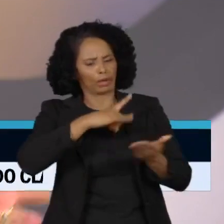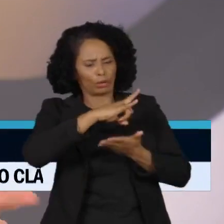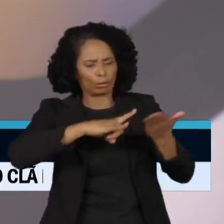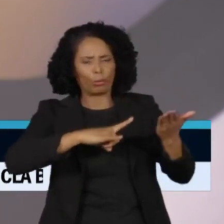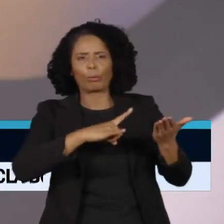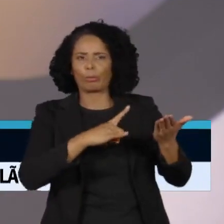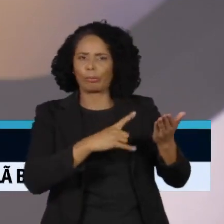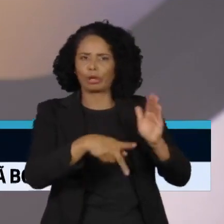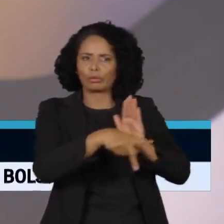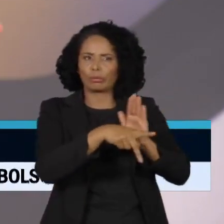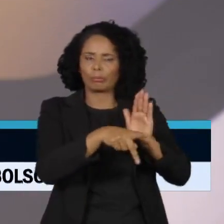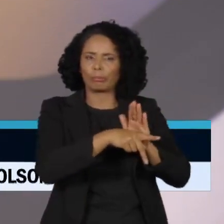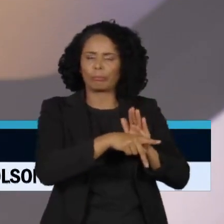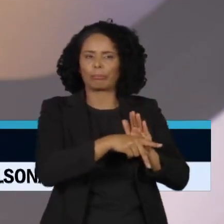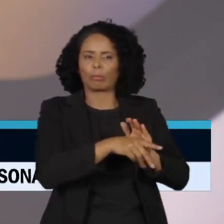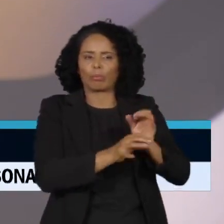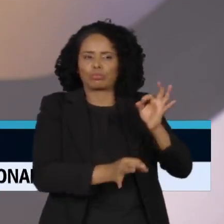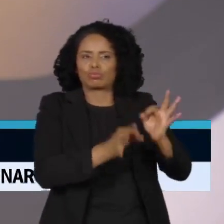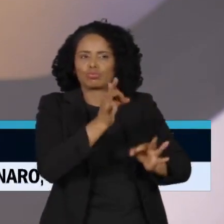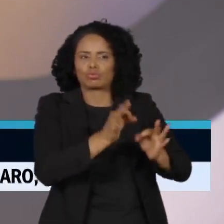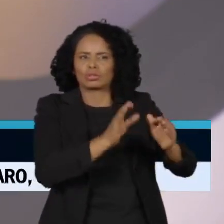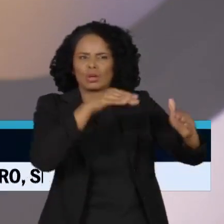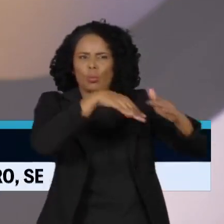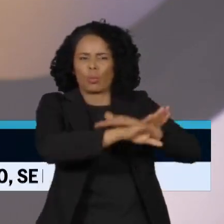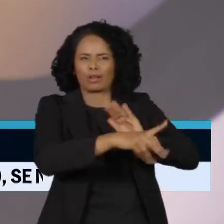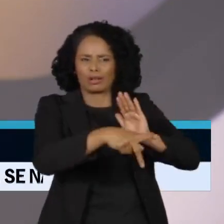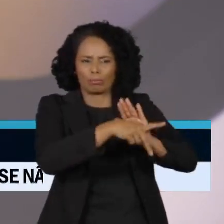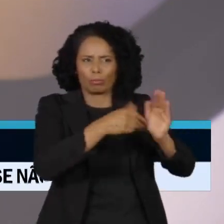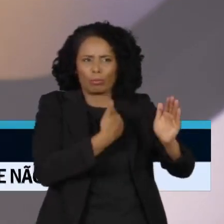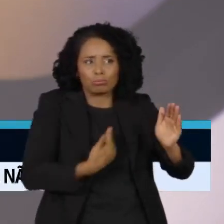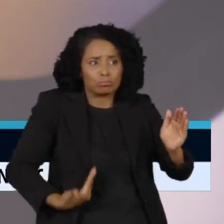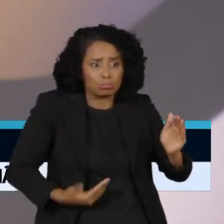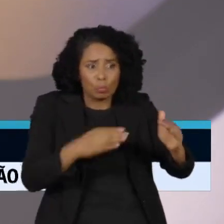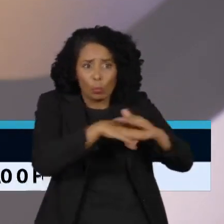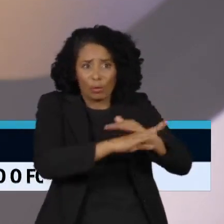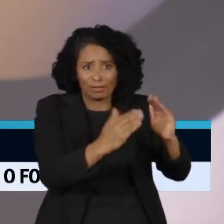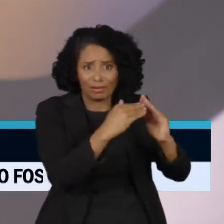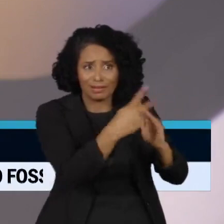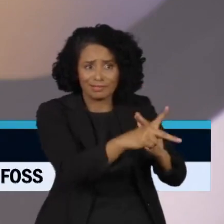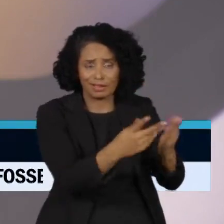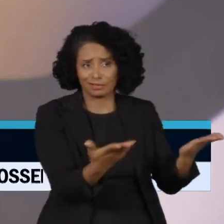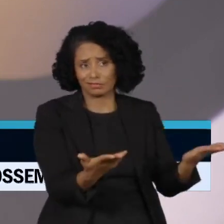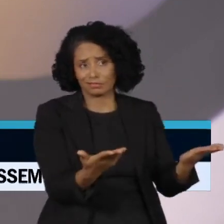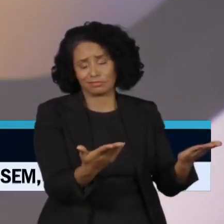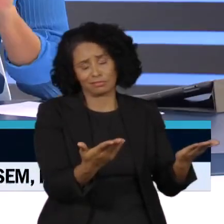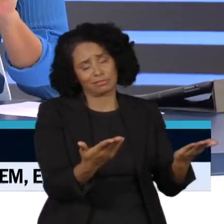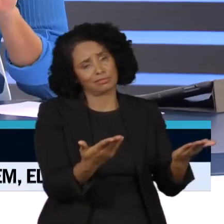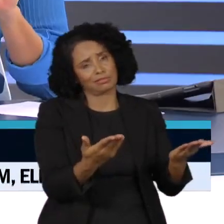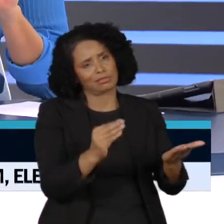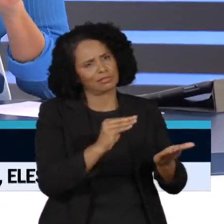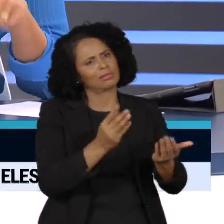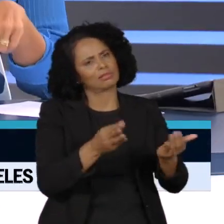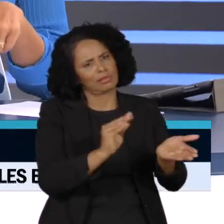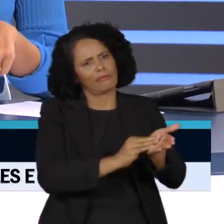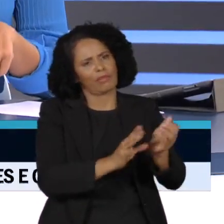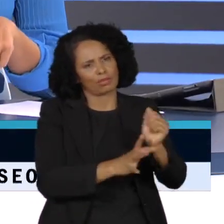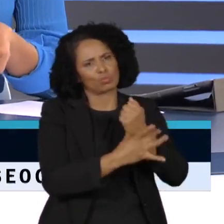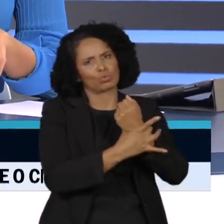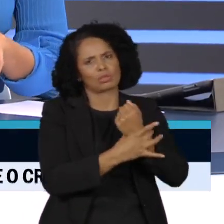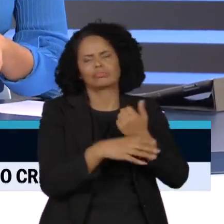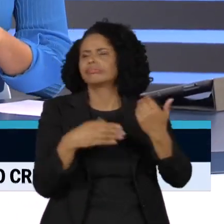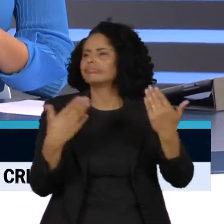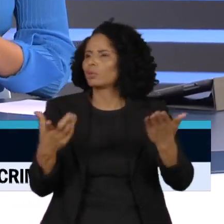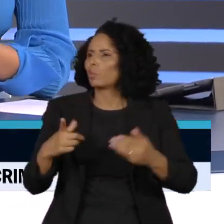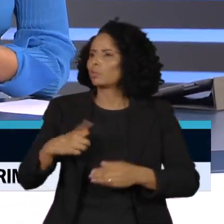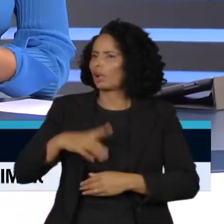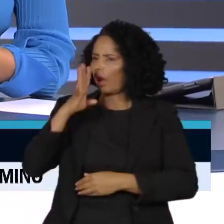que não tem segurança e coisas que pertencem ao interesse público. Então, nesse sentido, tem uma semelhança, sim, claro. Patrícia, sobre a acusação de que os funcionários de